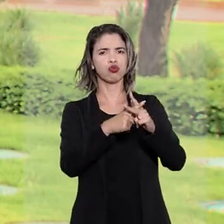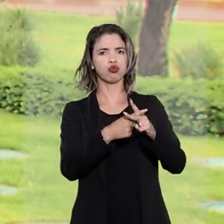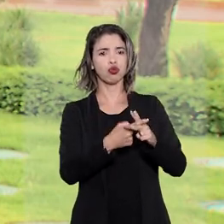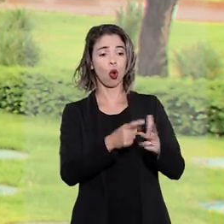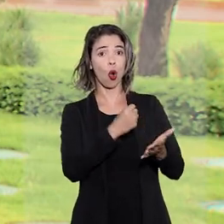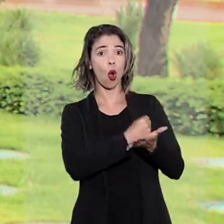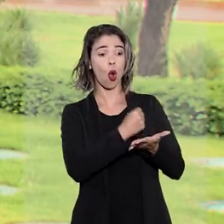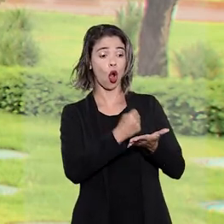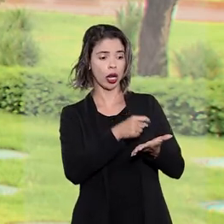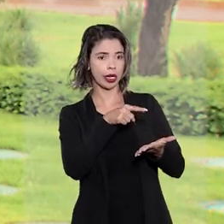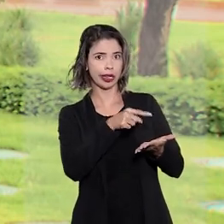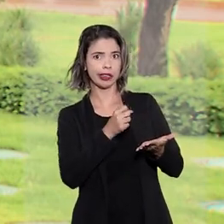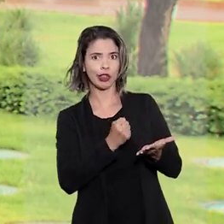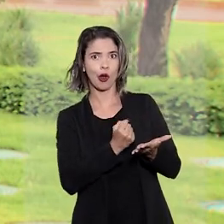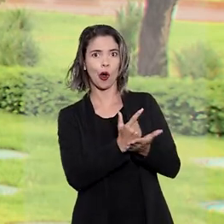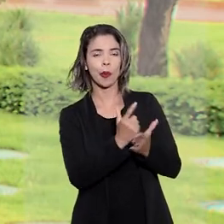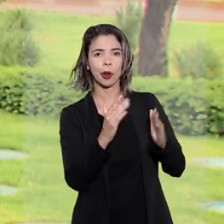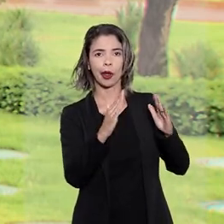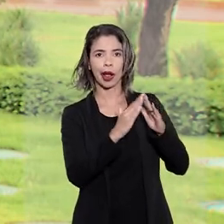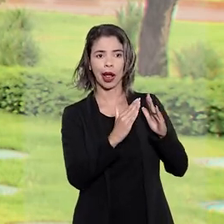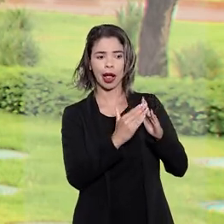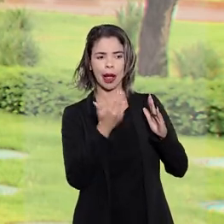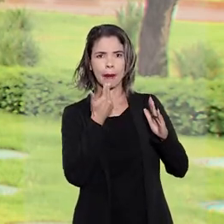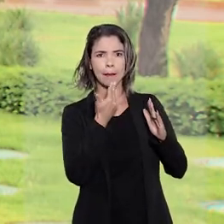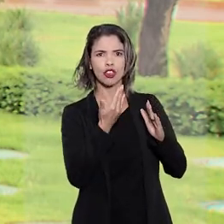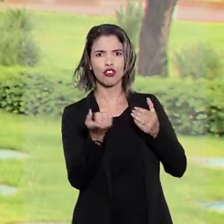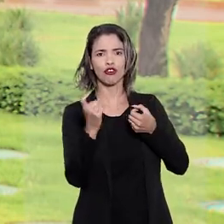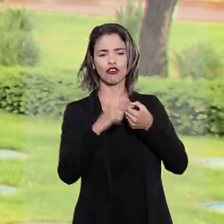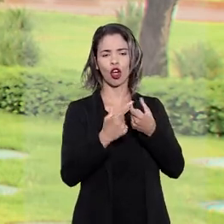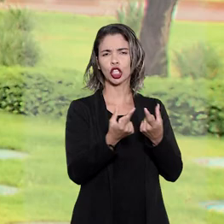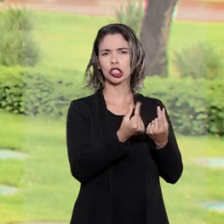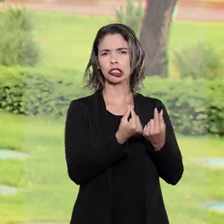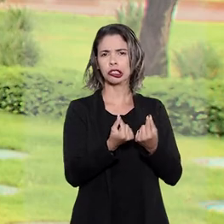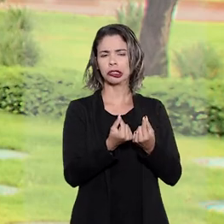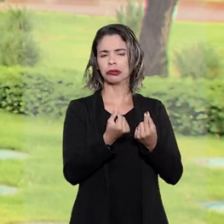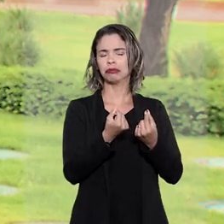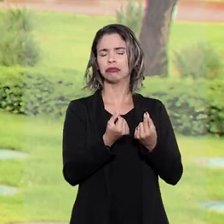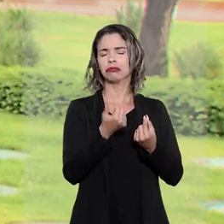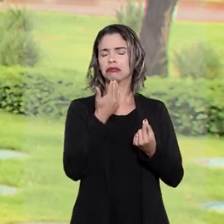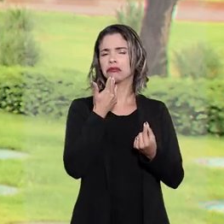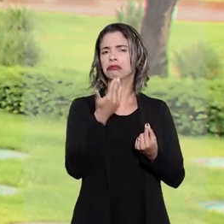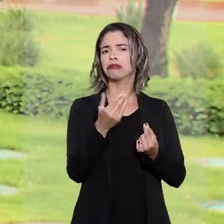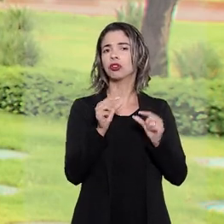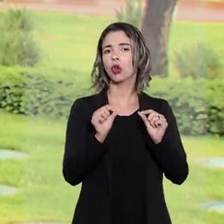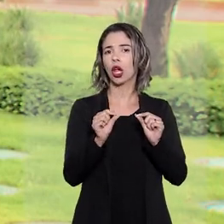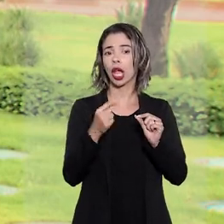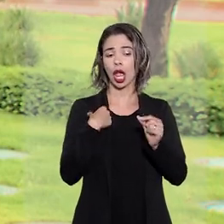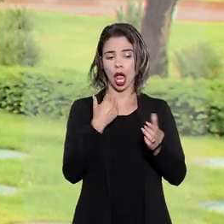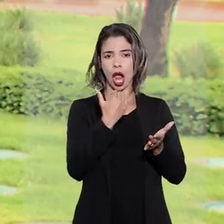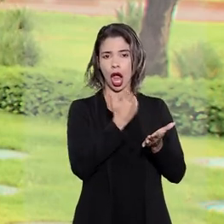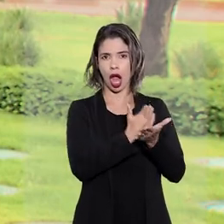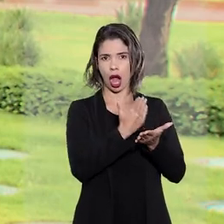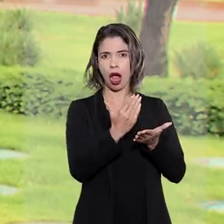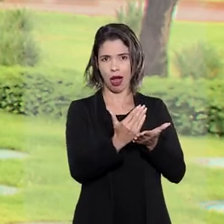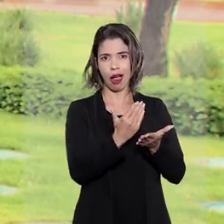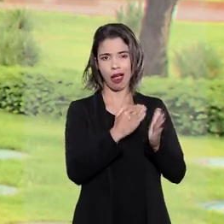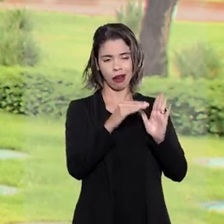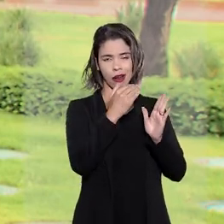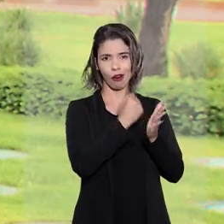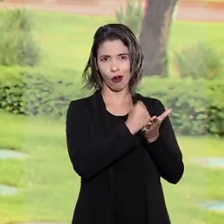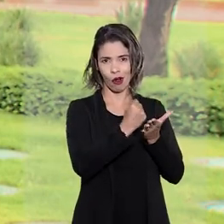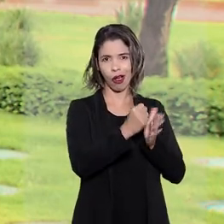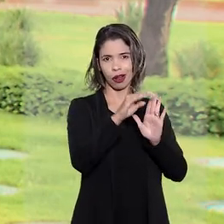contrato de compra e venda do imóvel com pedido de indenização, sob o argumento de que algumas cláusulas contratuais seriam abusivas,